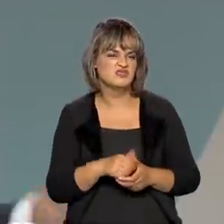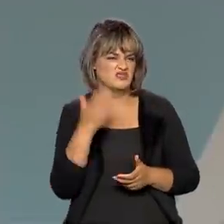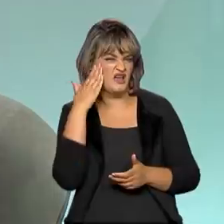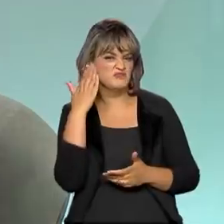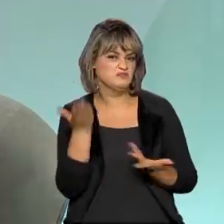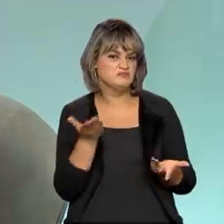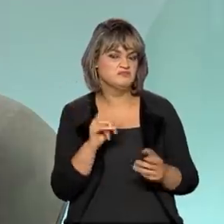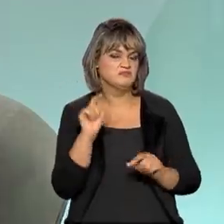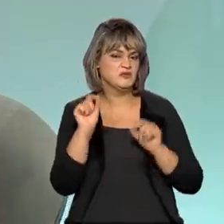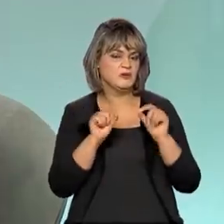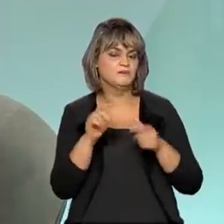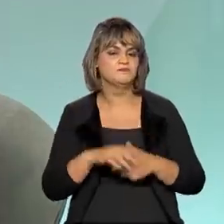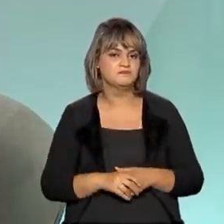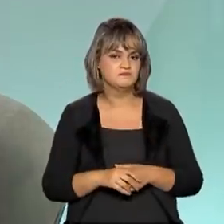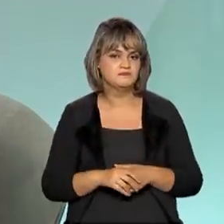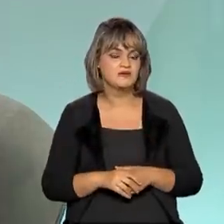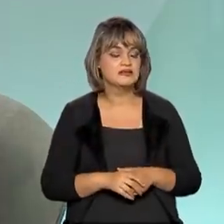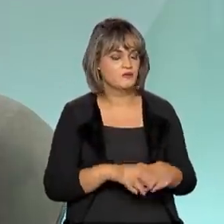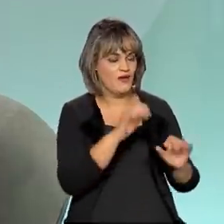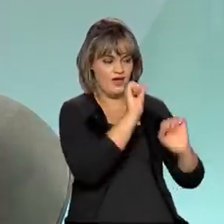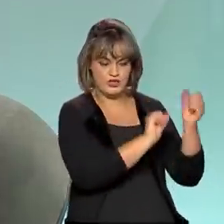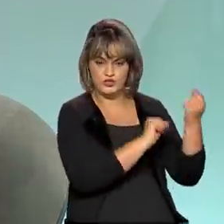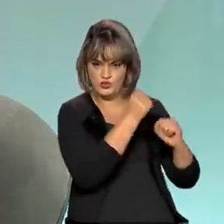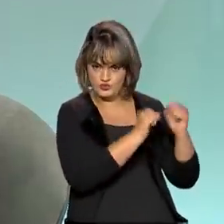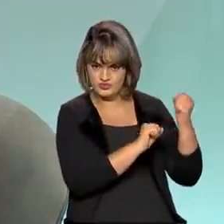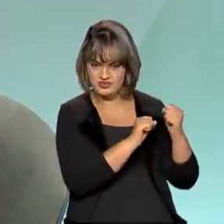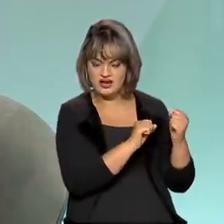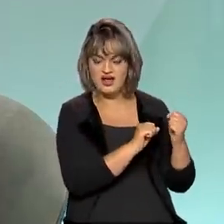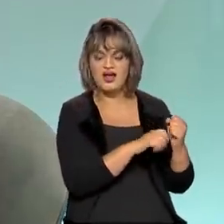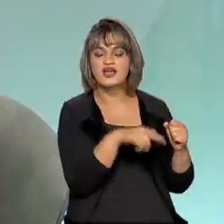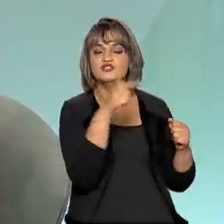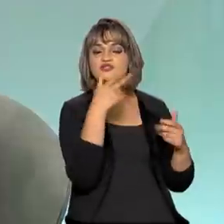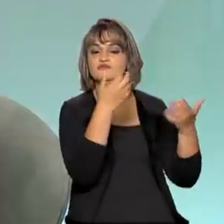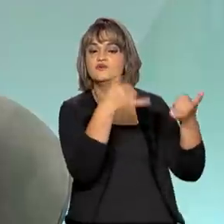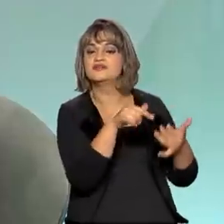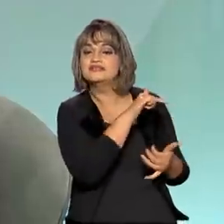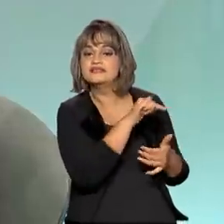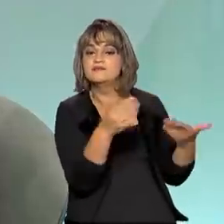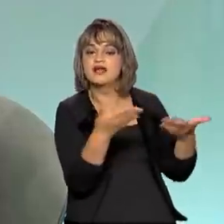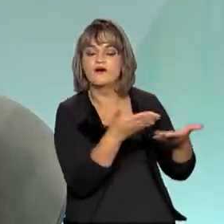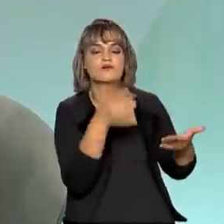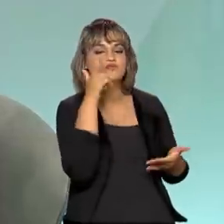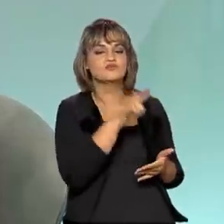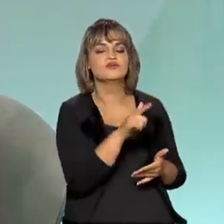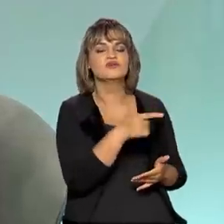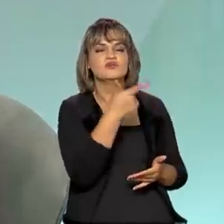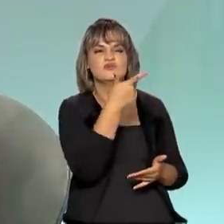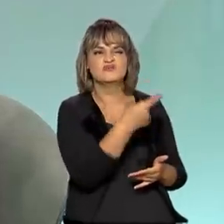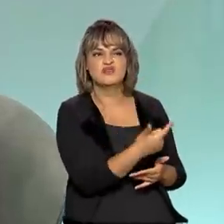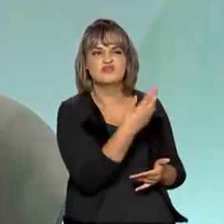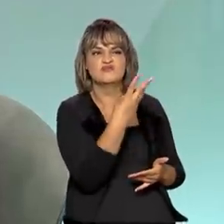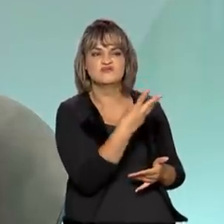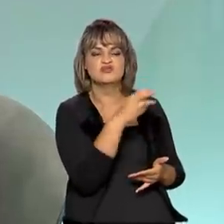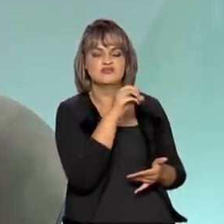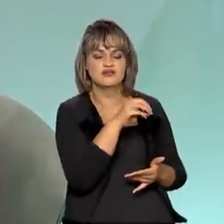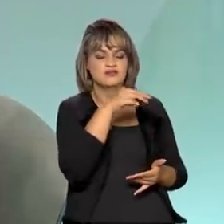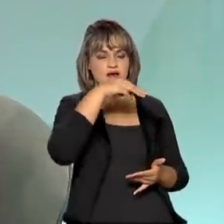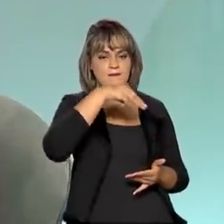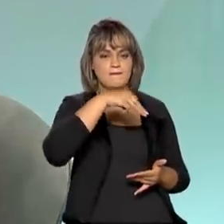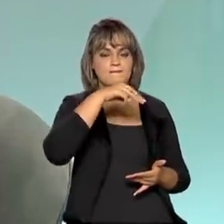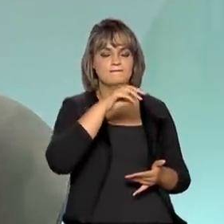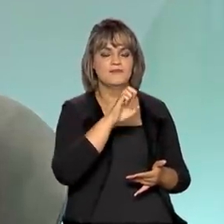a indústria, o que eu havia mencionado, só essa semana nós conseguimos cerca de 230 megawatts